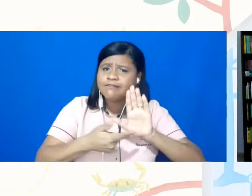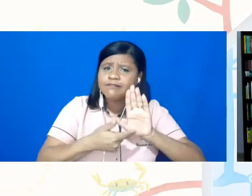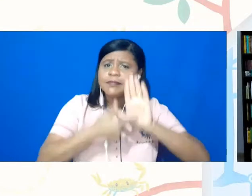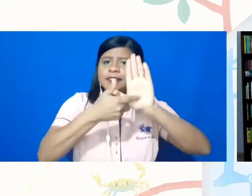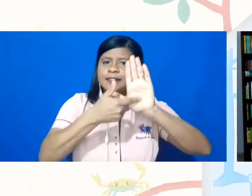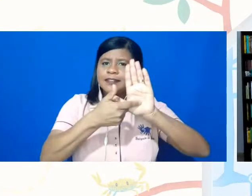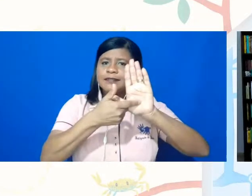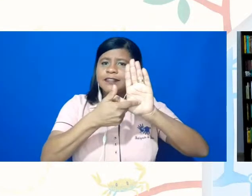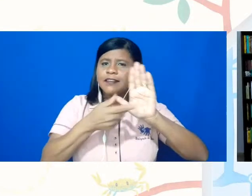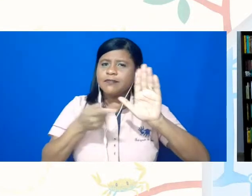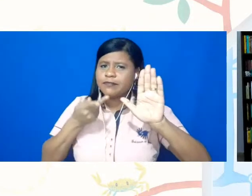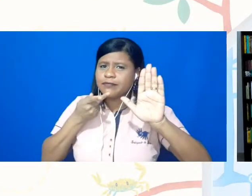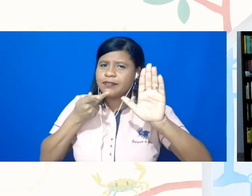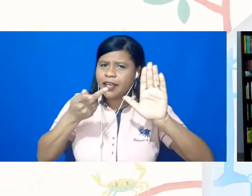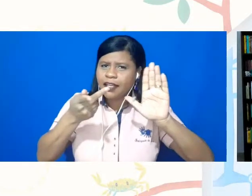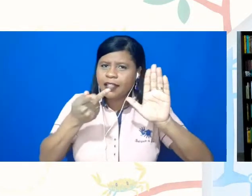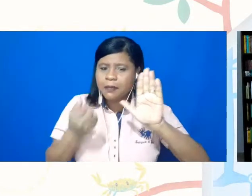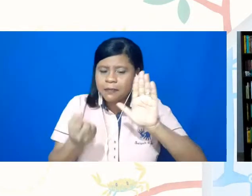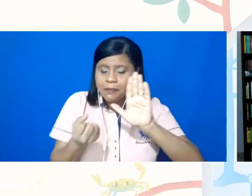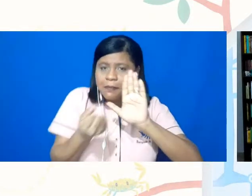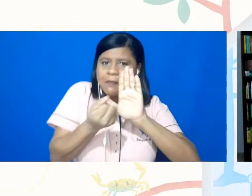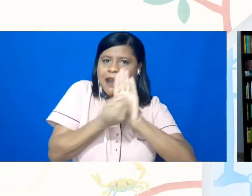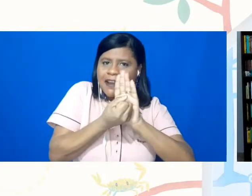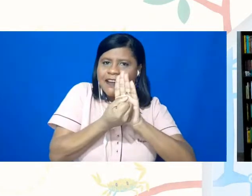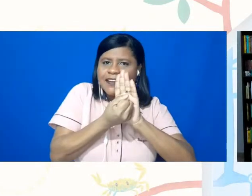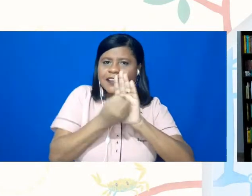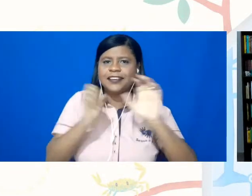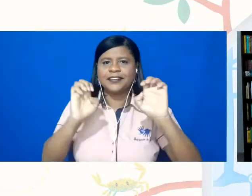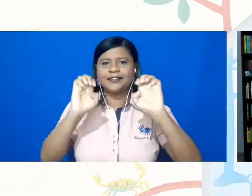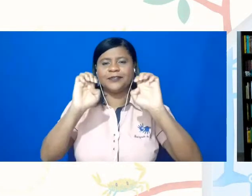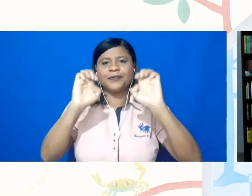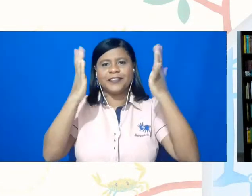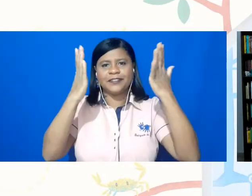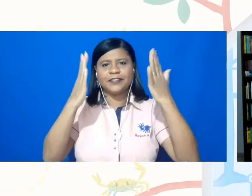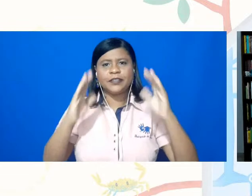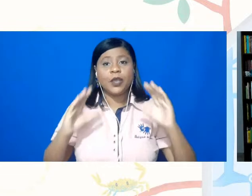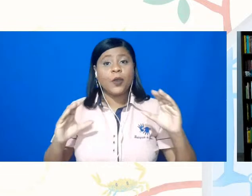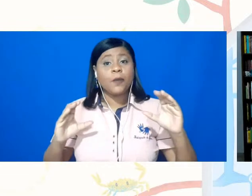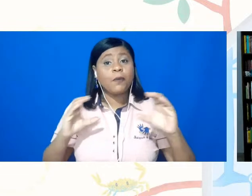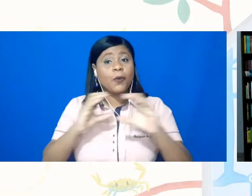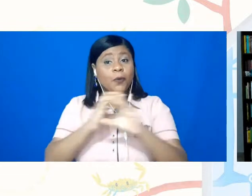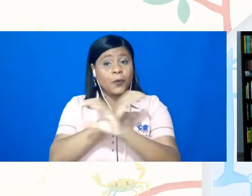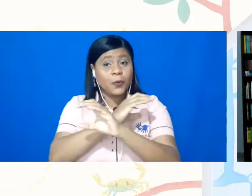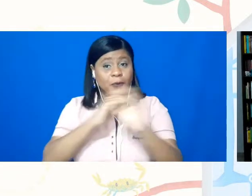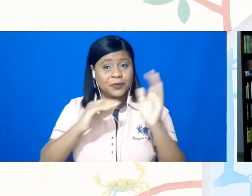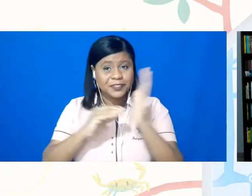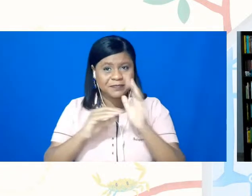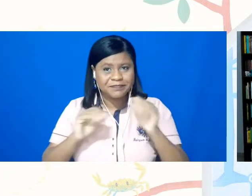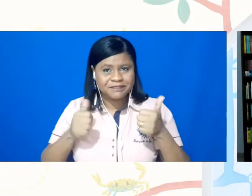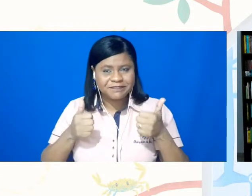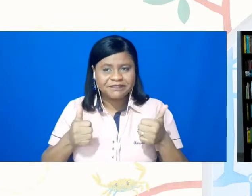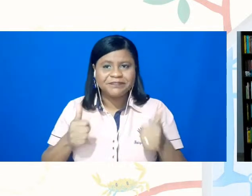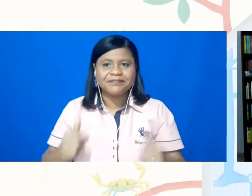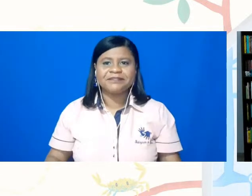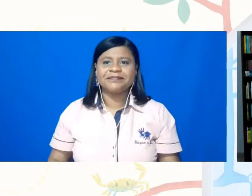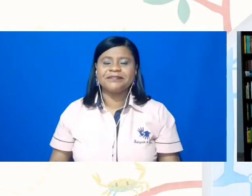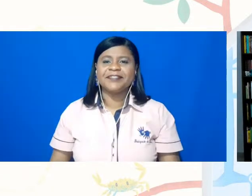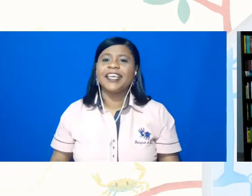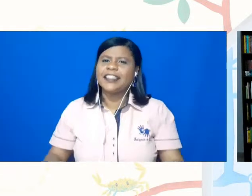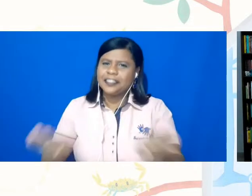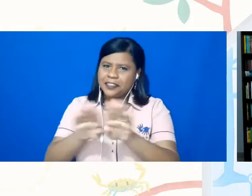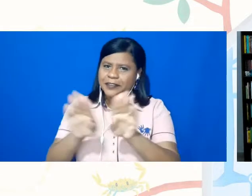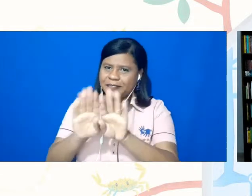que são marcas, então, desse evento. E para concluir, gente, aí já com isso finalizo, né,